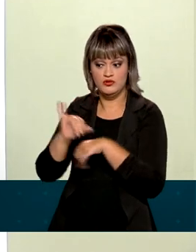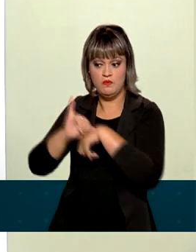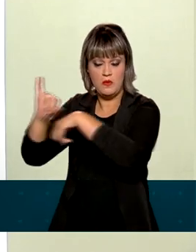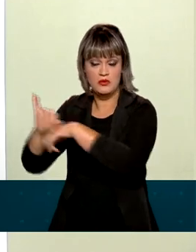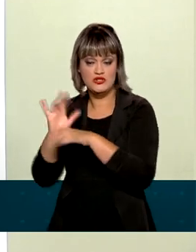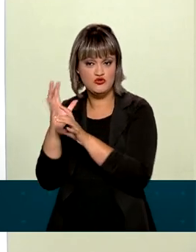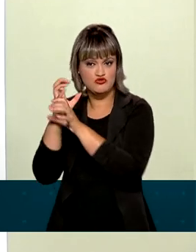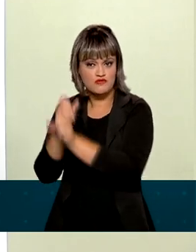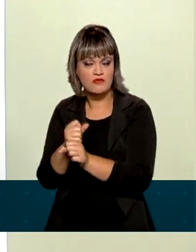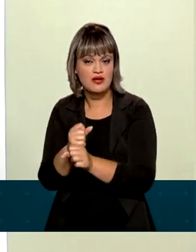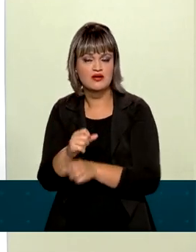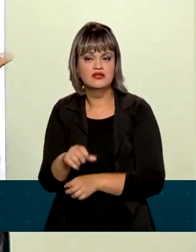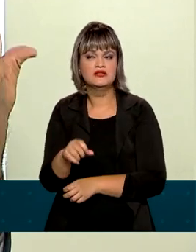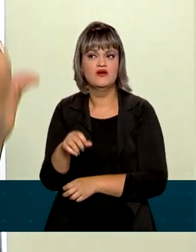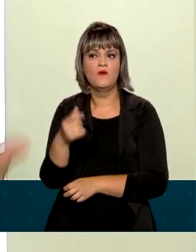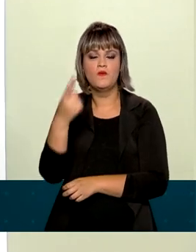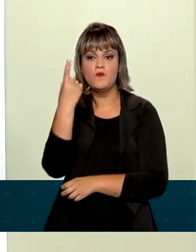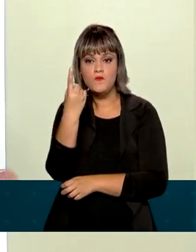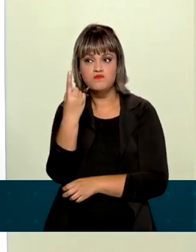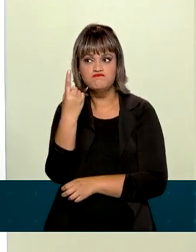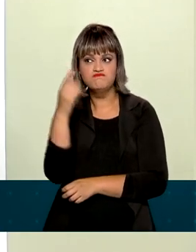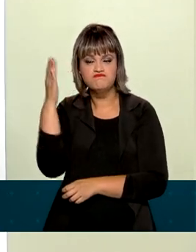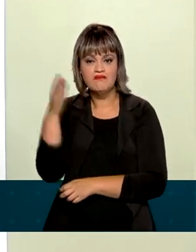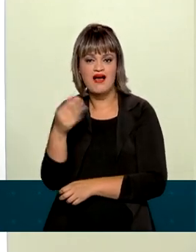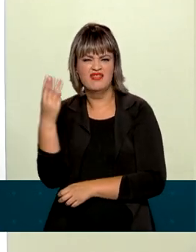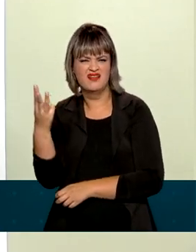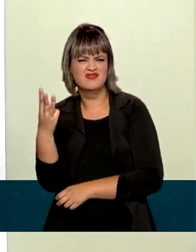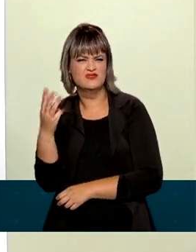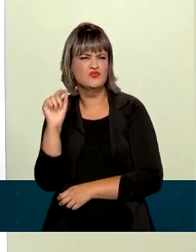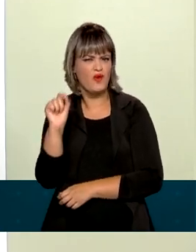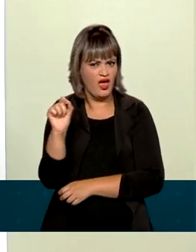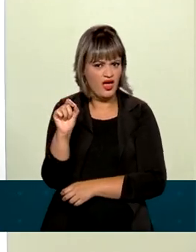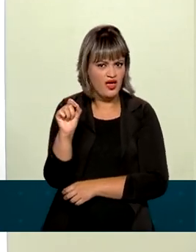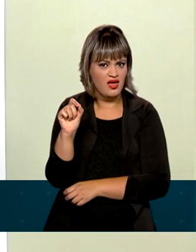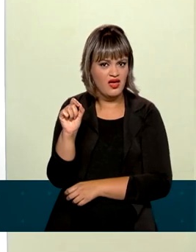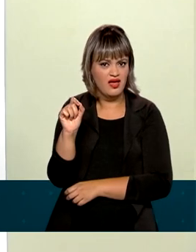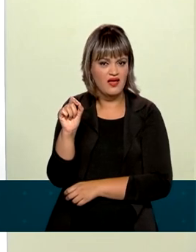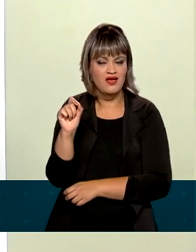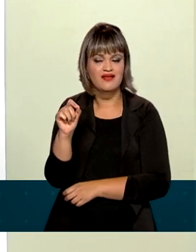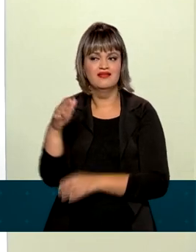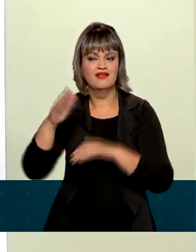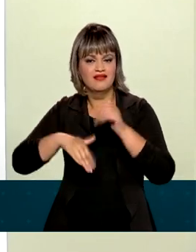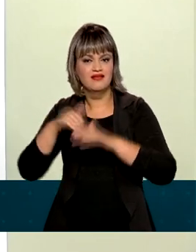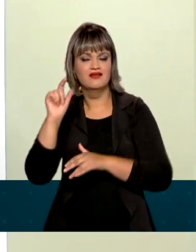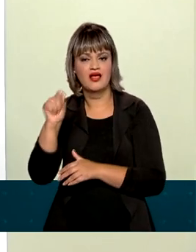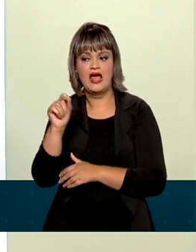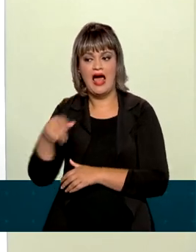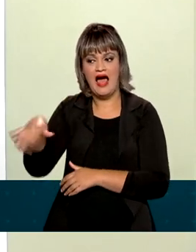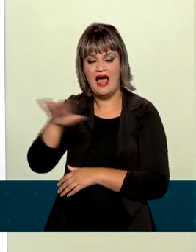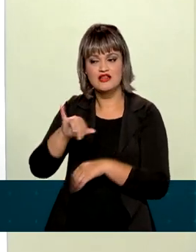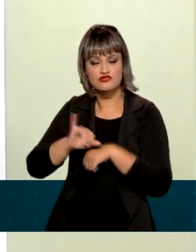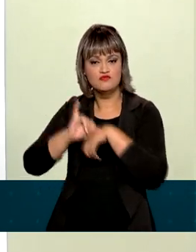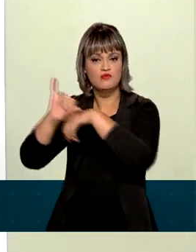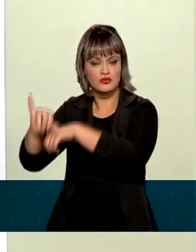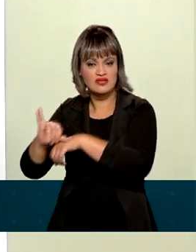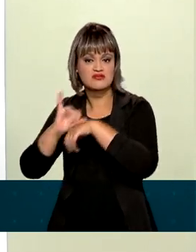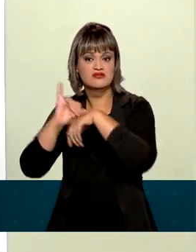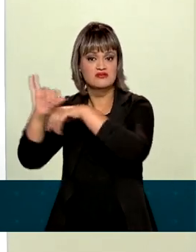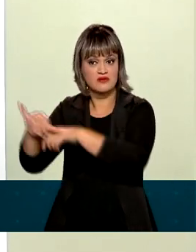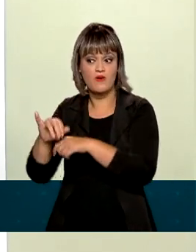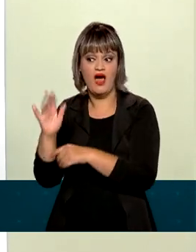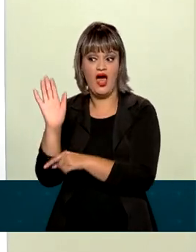do ano tiveram um crescimento de mais de um terço. Ou seja, isso significa, na prática, que o setor exportador está